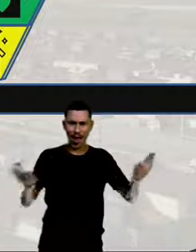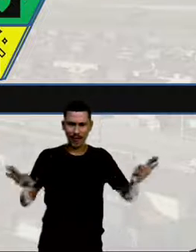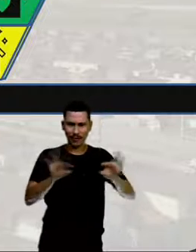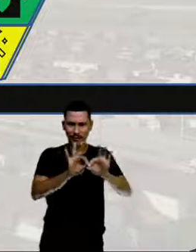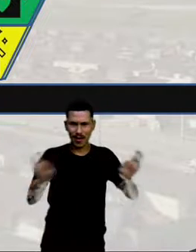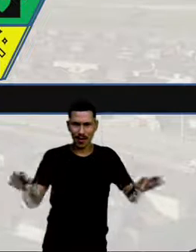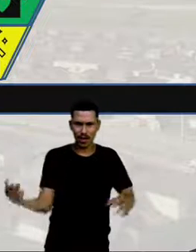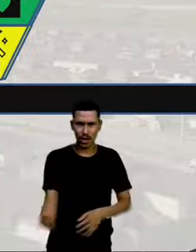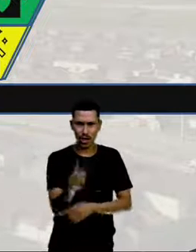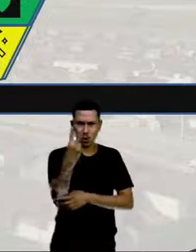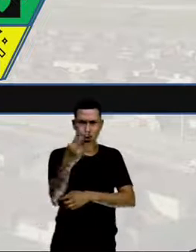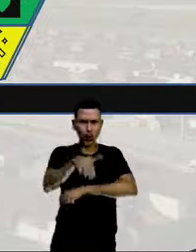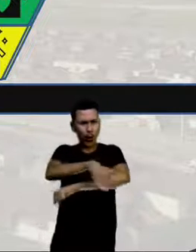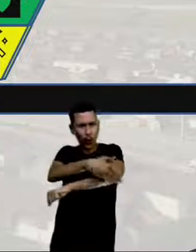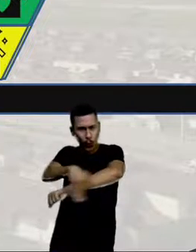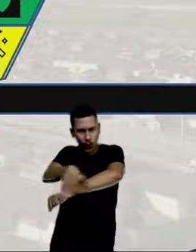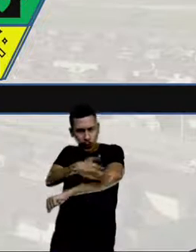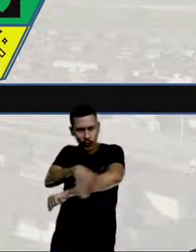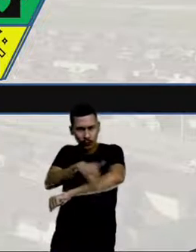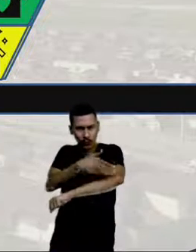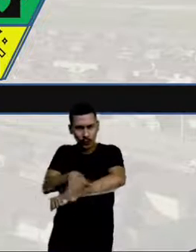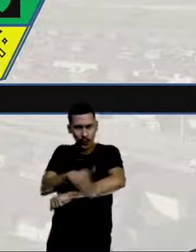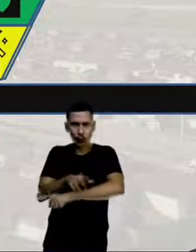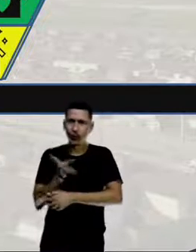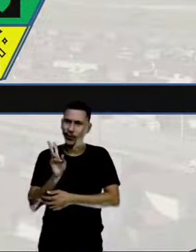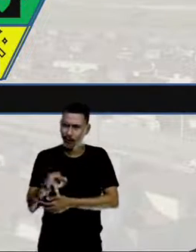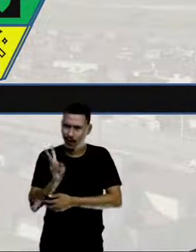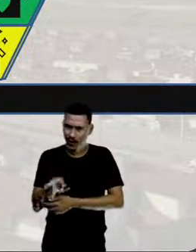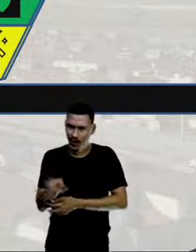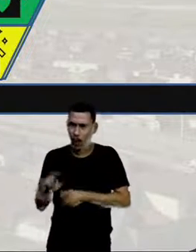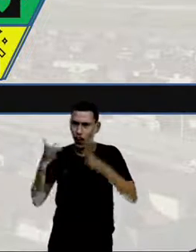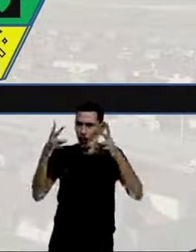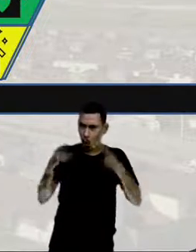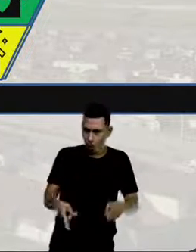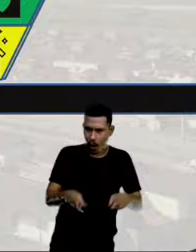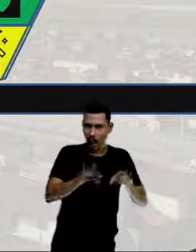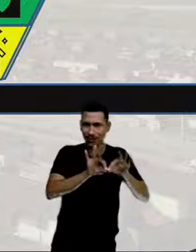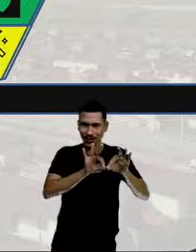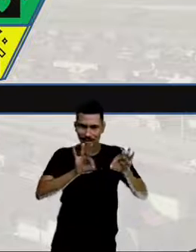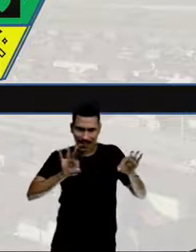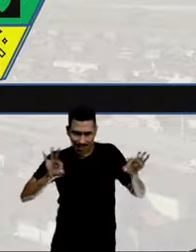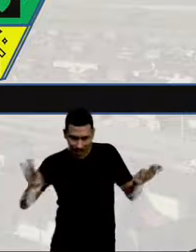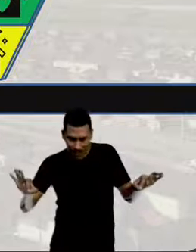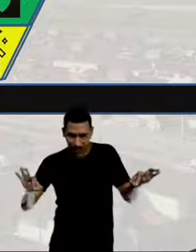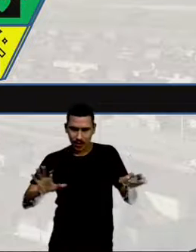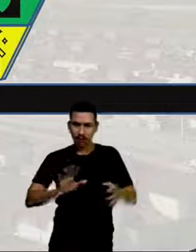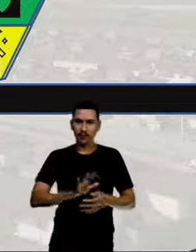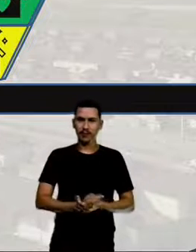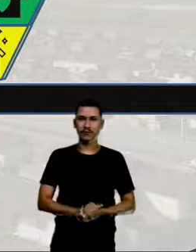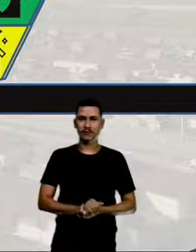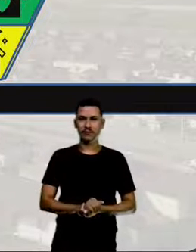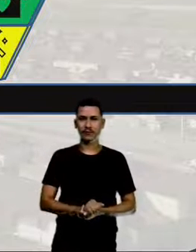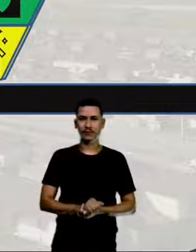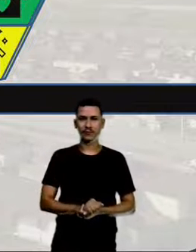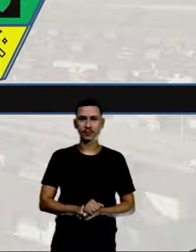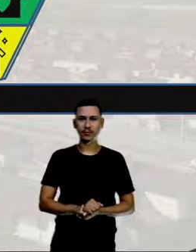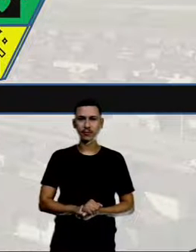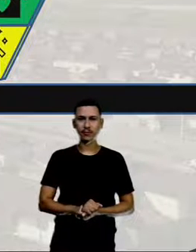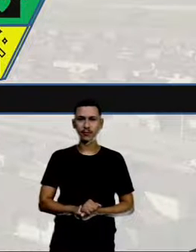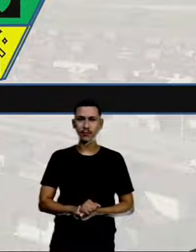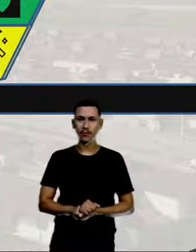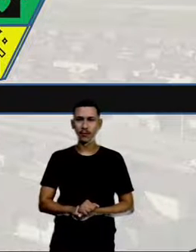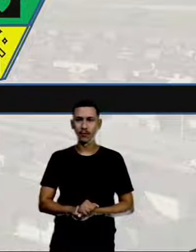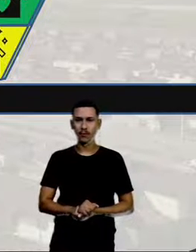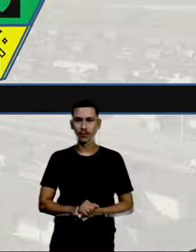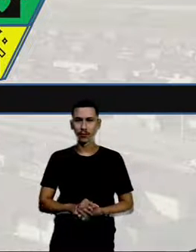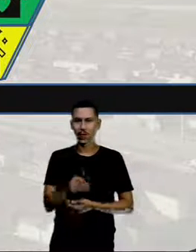duas ruas daqui, tá certo? Sempre tem a mesma distância aqui entre elas, tá certo? Então, a gente